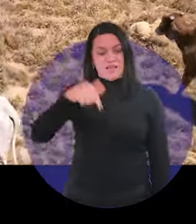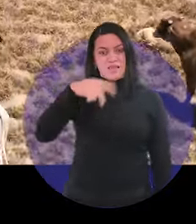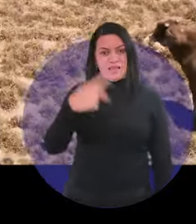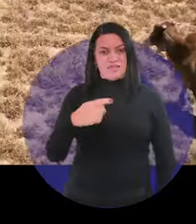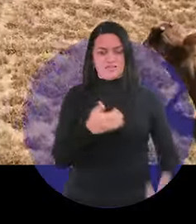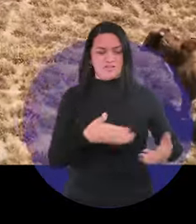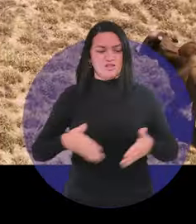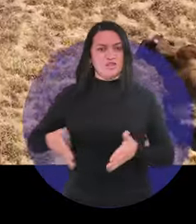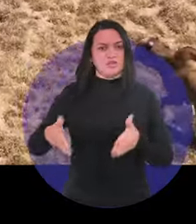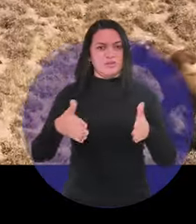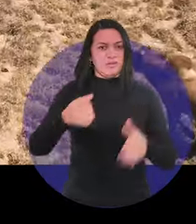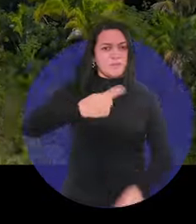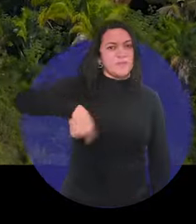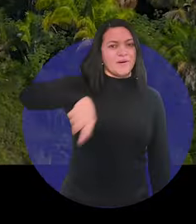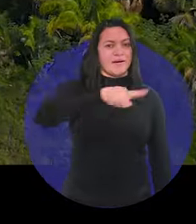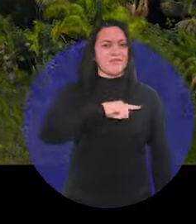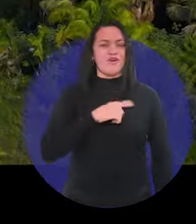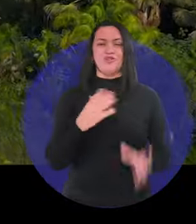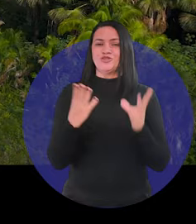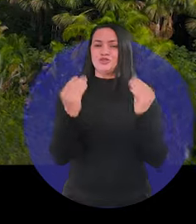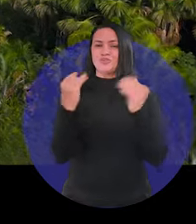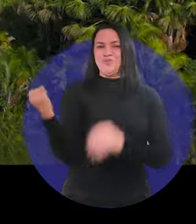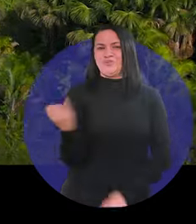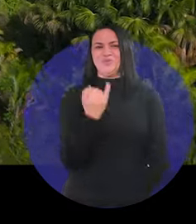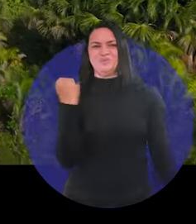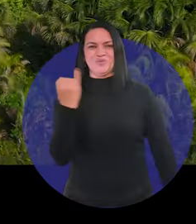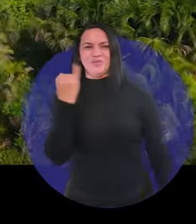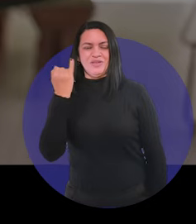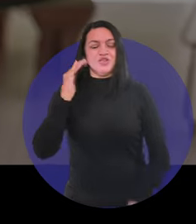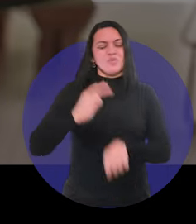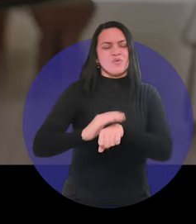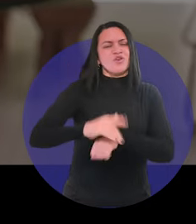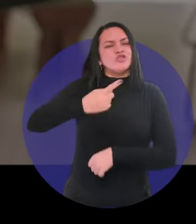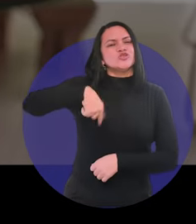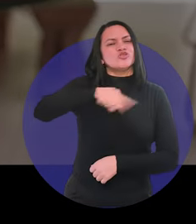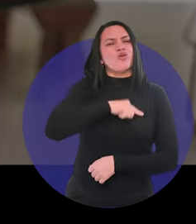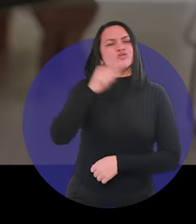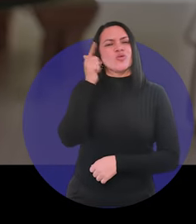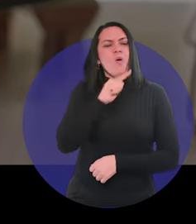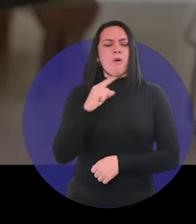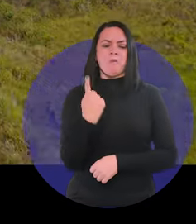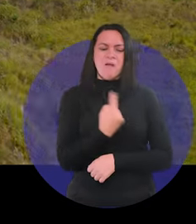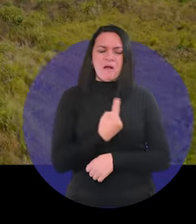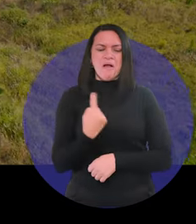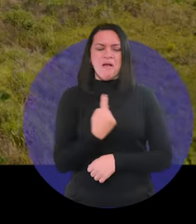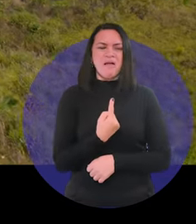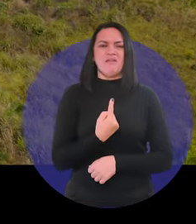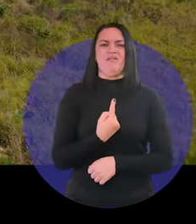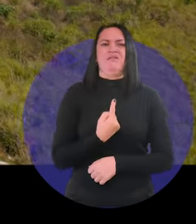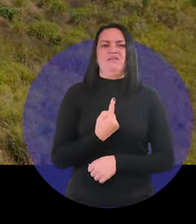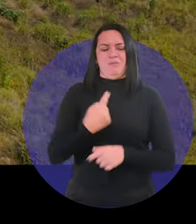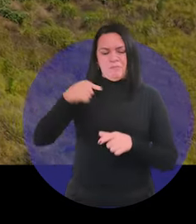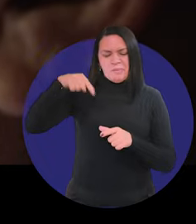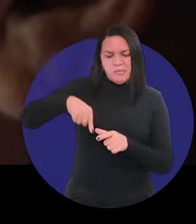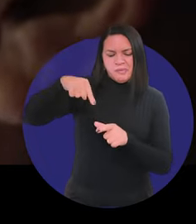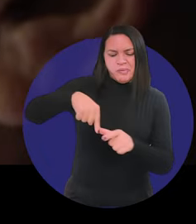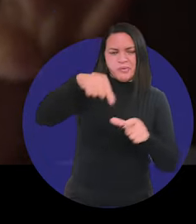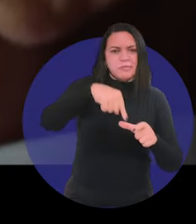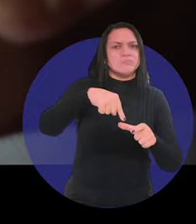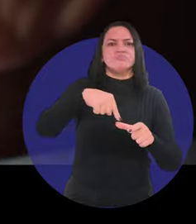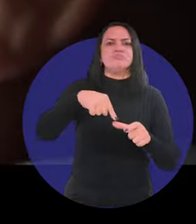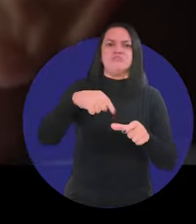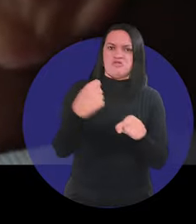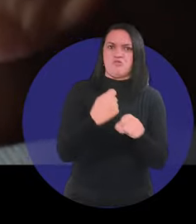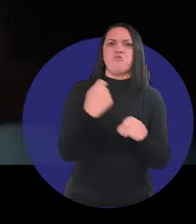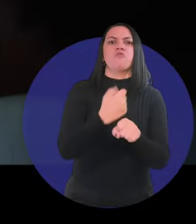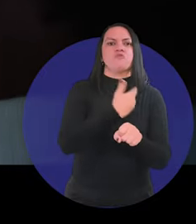Essa estrada para nós é muito importante, porque a gente vivia isolado, era buraqueira e o homem